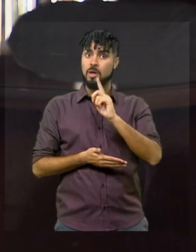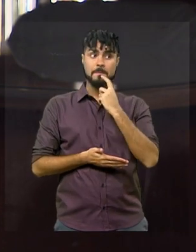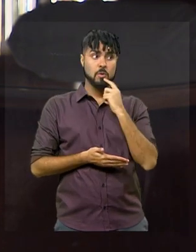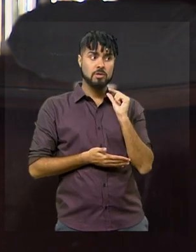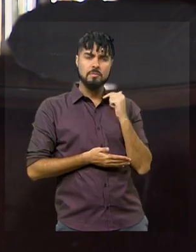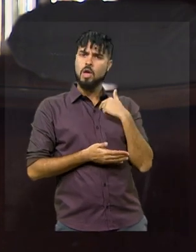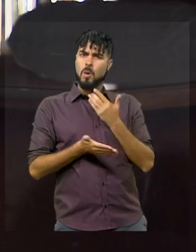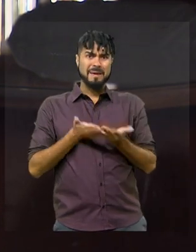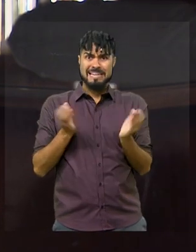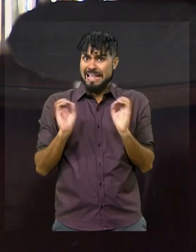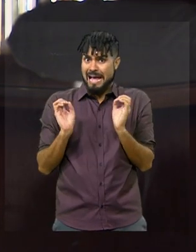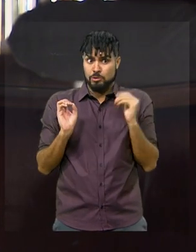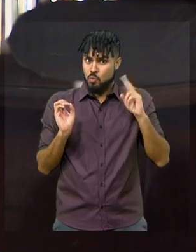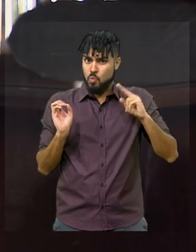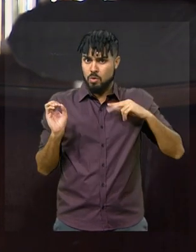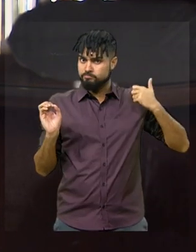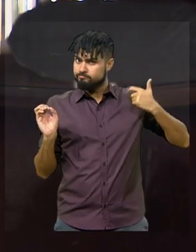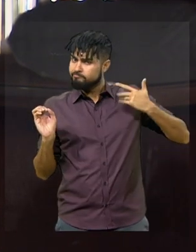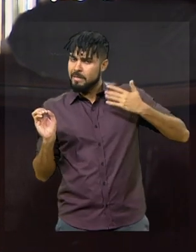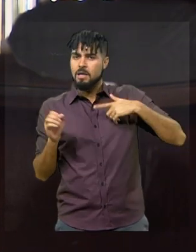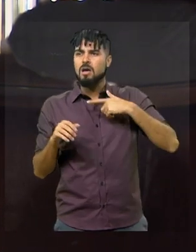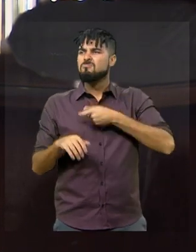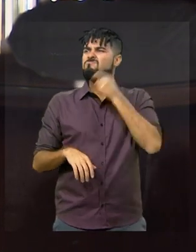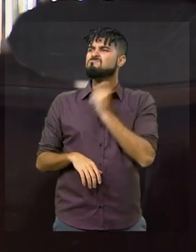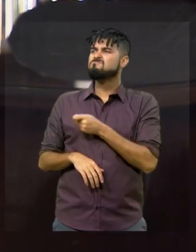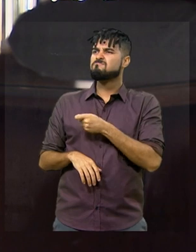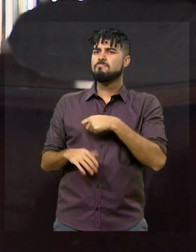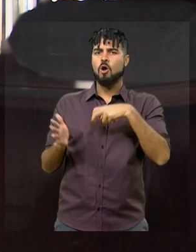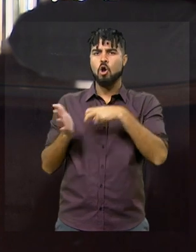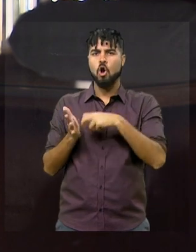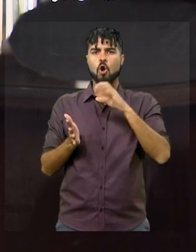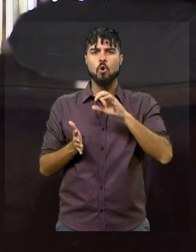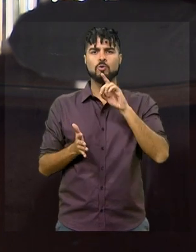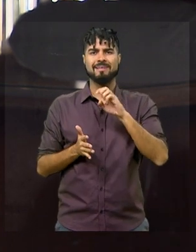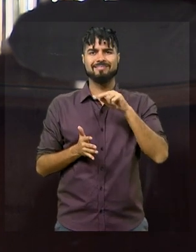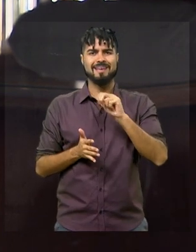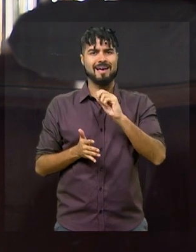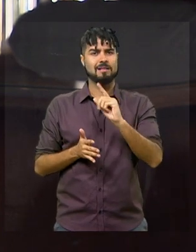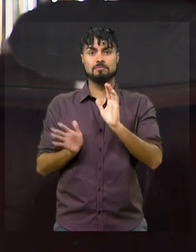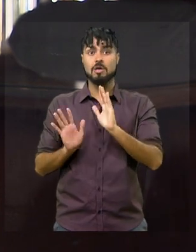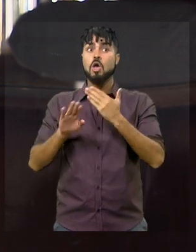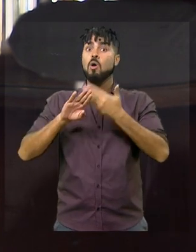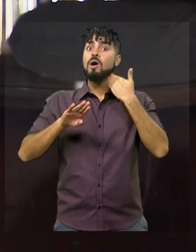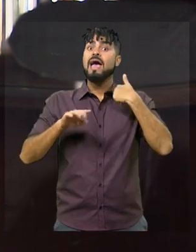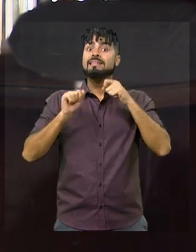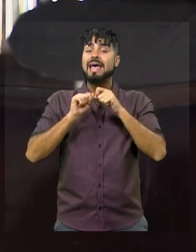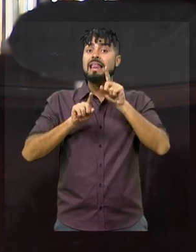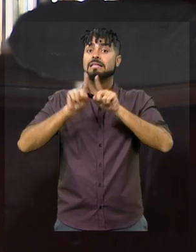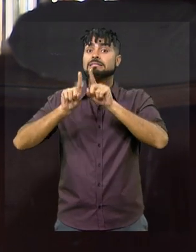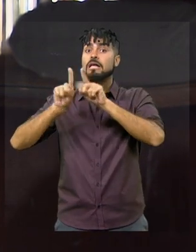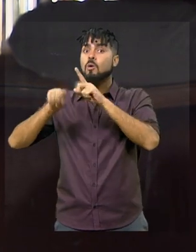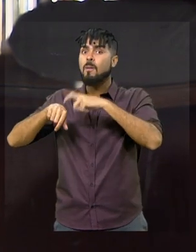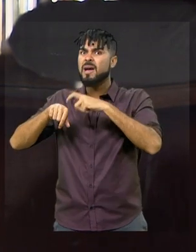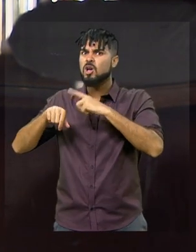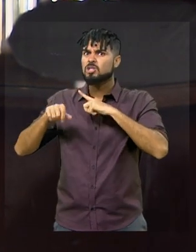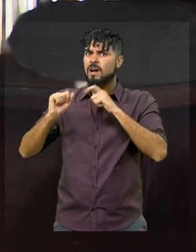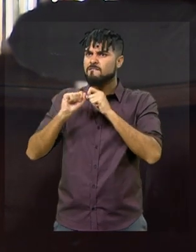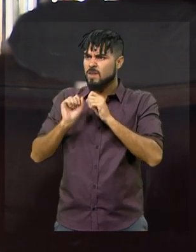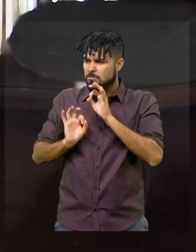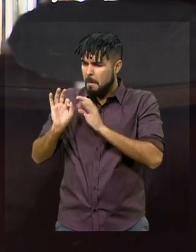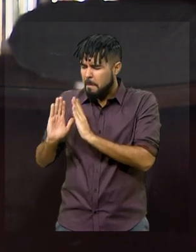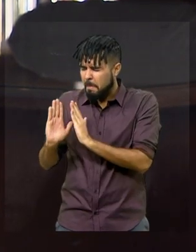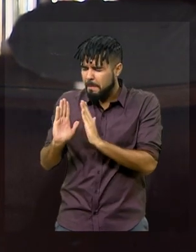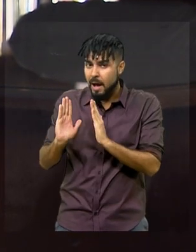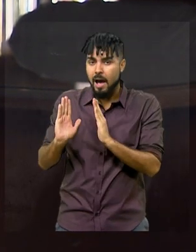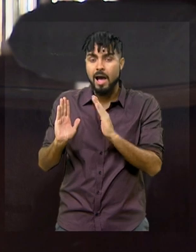nenhuma instância, quer eu nunca fui condenada. Isso foi excesso de zelo em licitação e, por conta disso, o Ministério Público